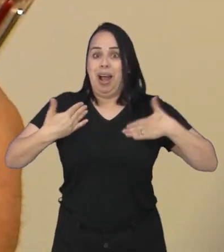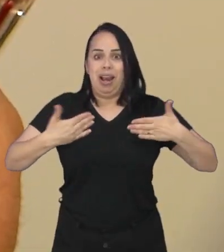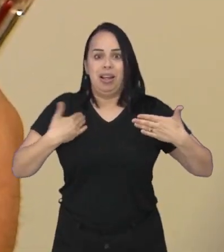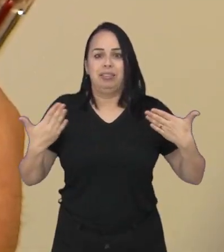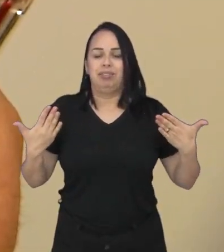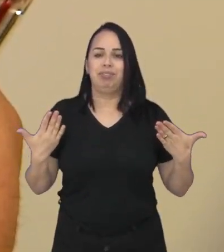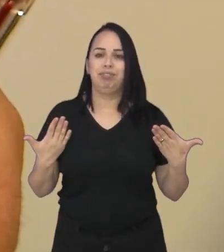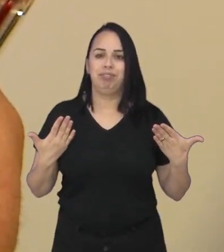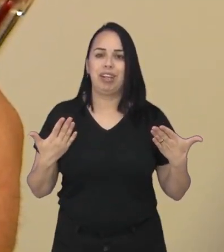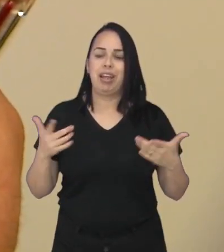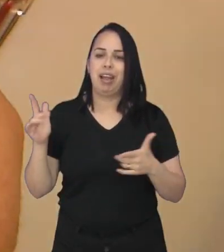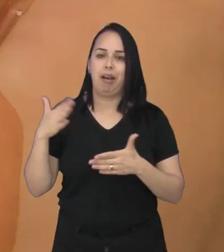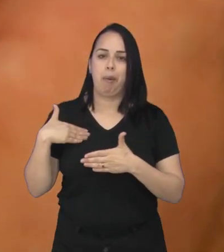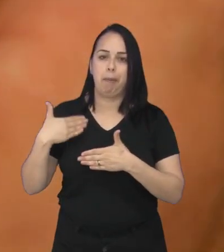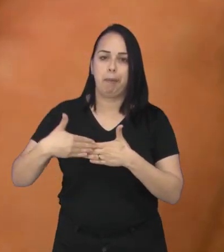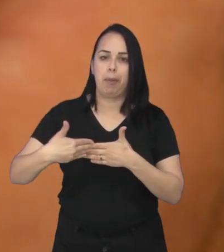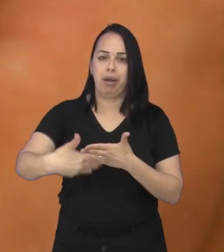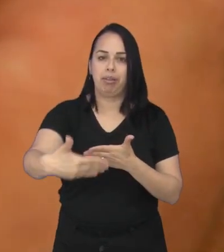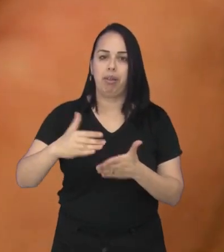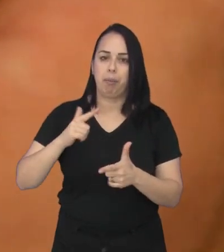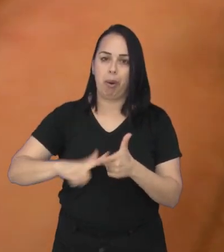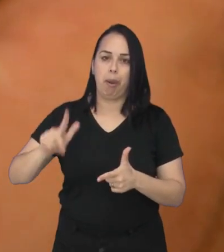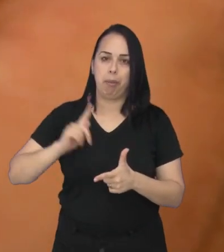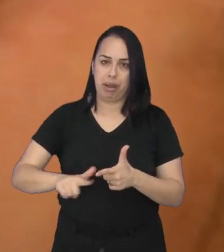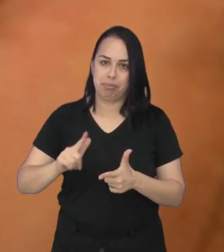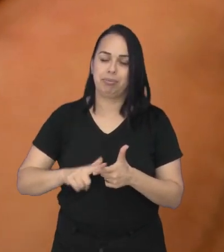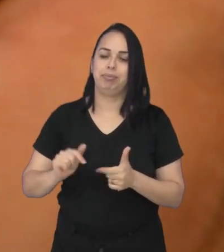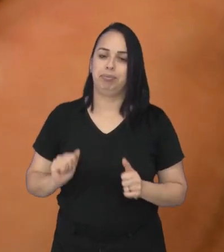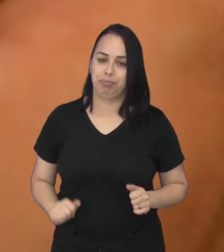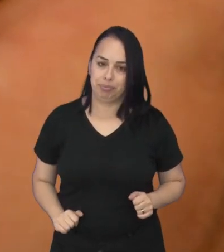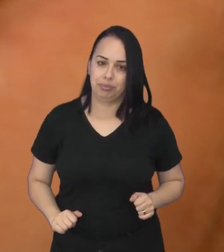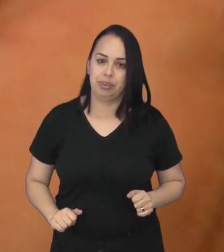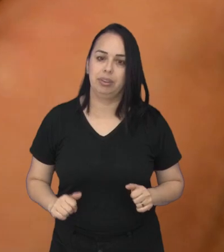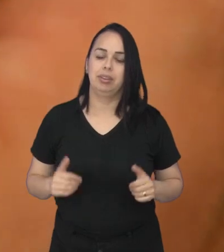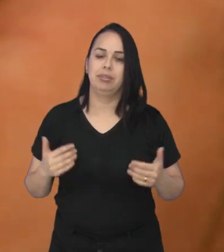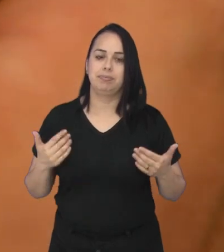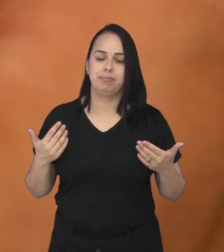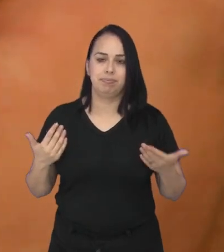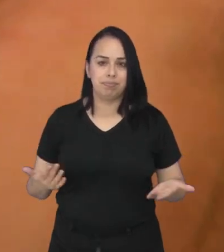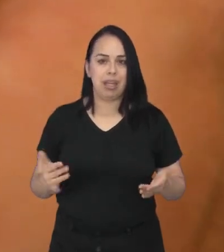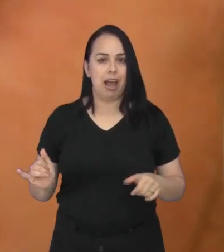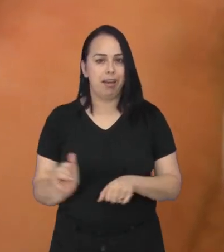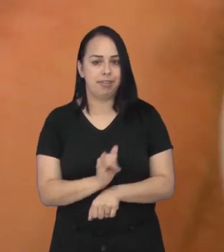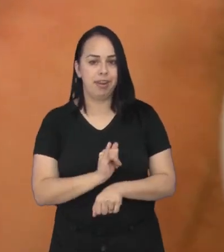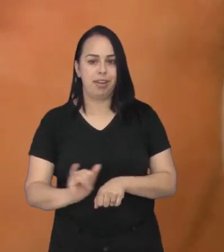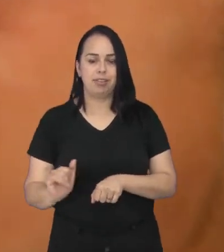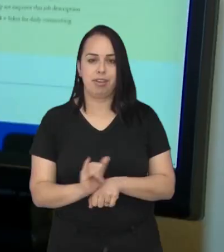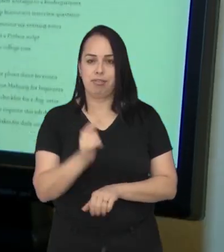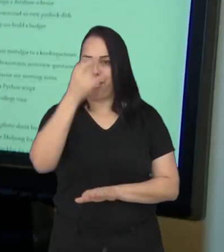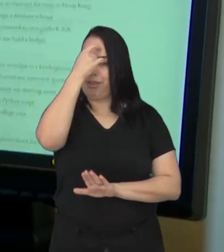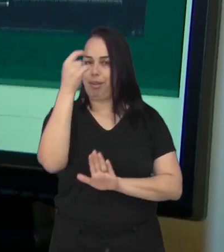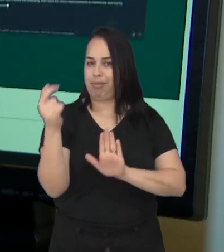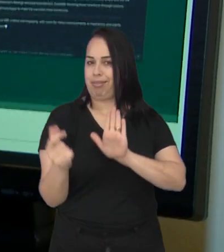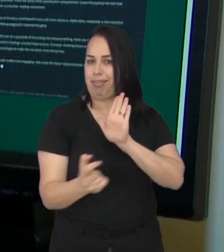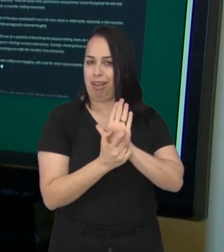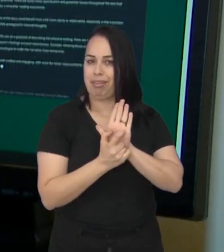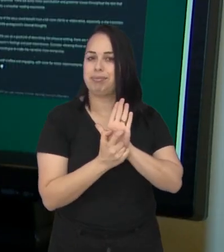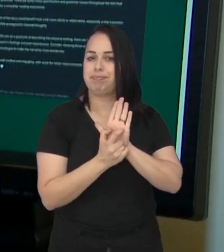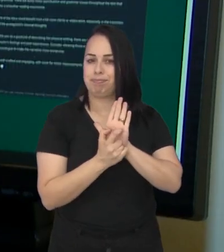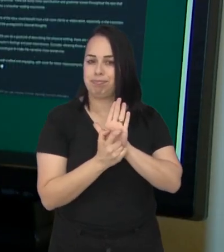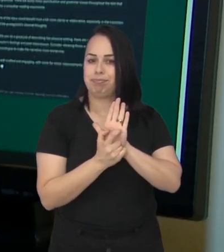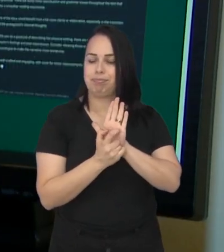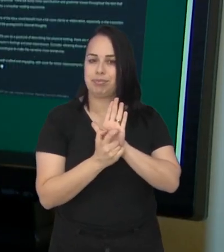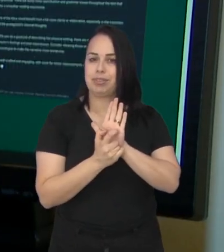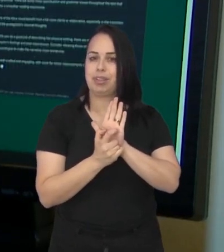entusiasmo inicial da novidade talvez tenha ofuscado os problemas que poderiam acontecer. A lógica das